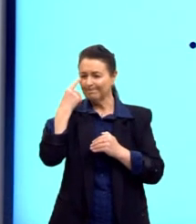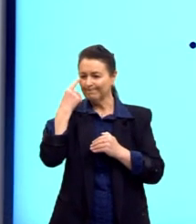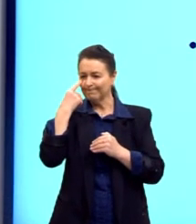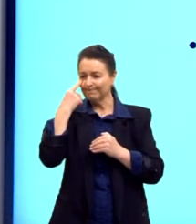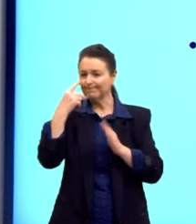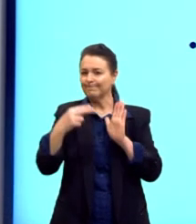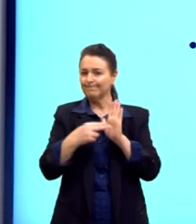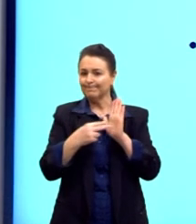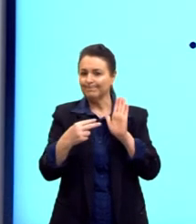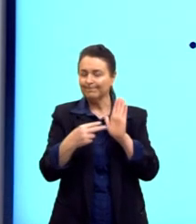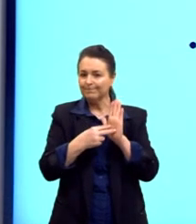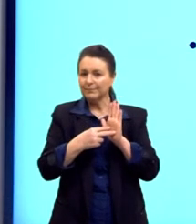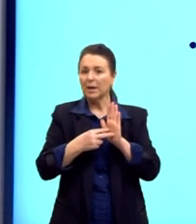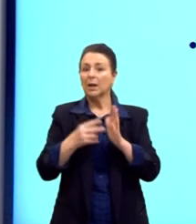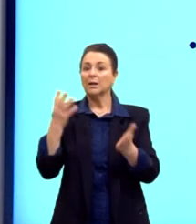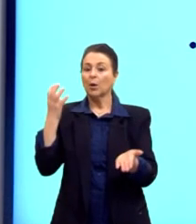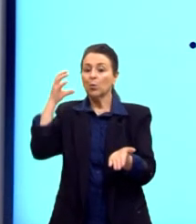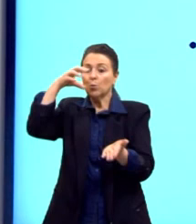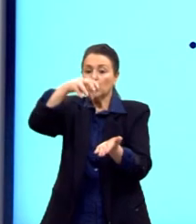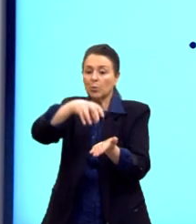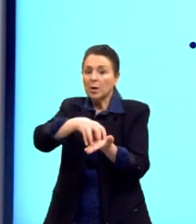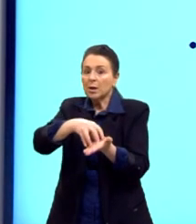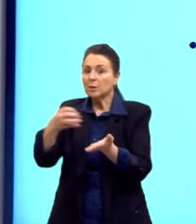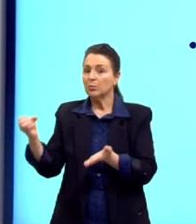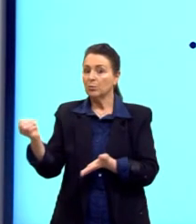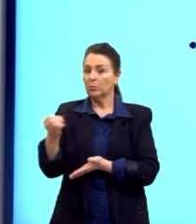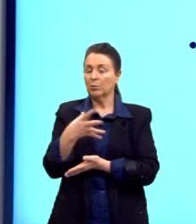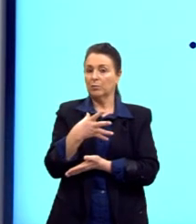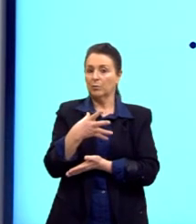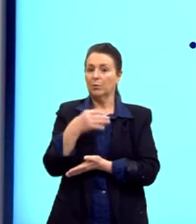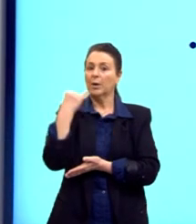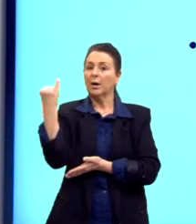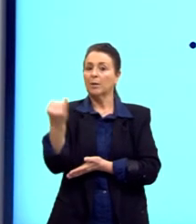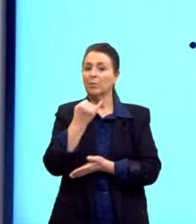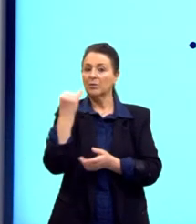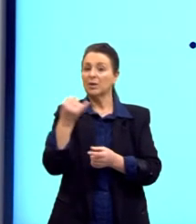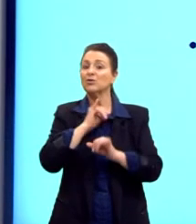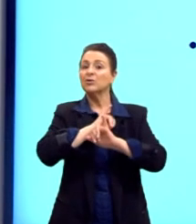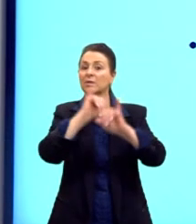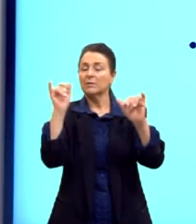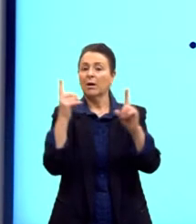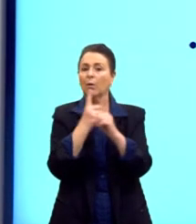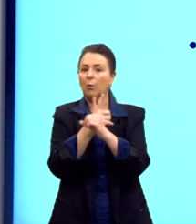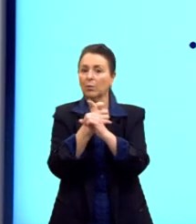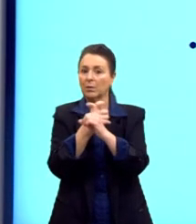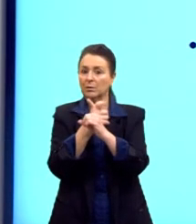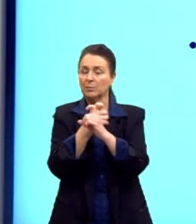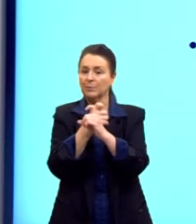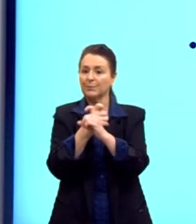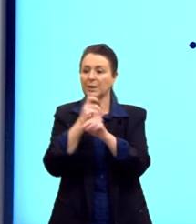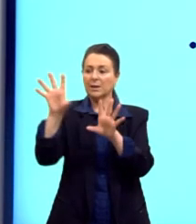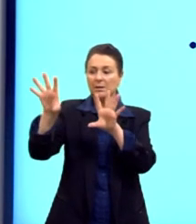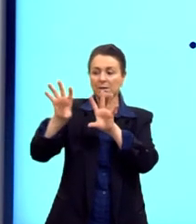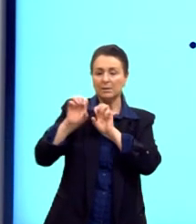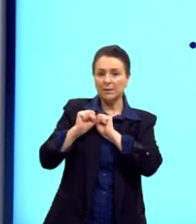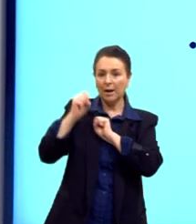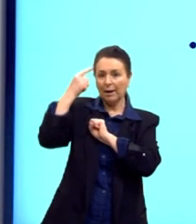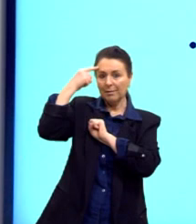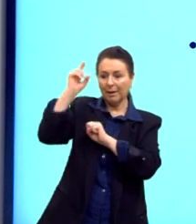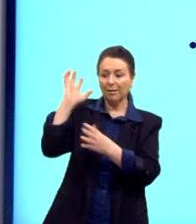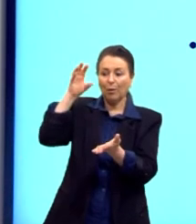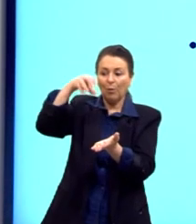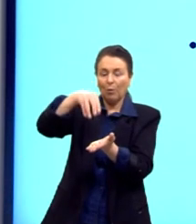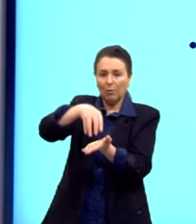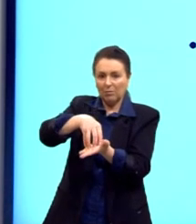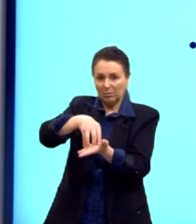O neocolonialismo, é muito importante a gente dizer que o nazismo, ele se apropria de ideias da colonização, né,